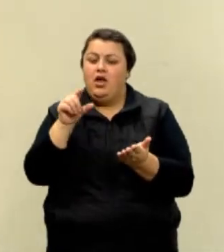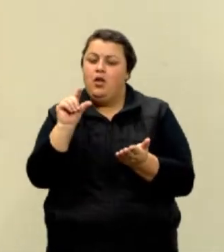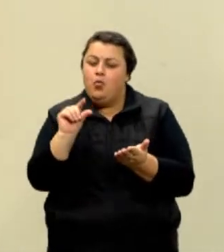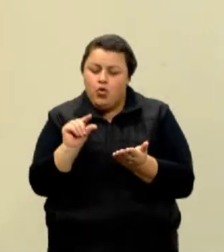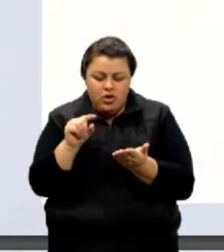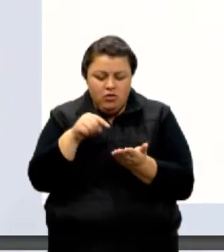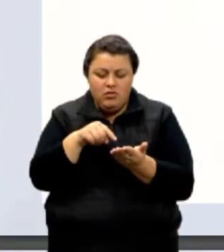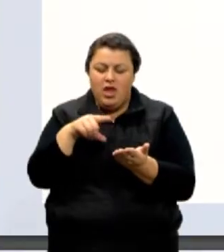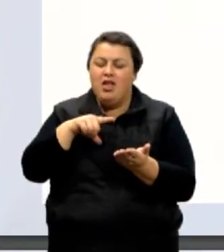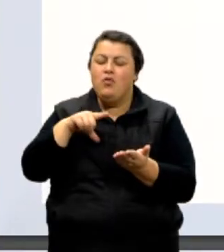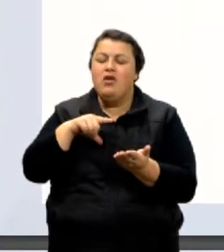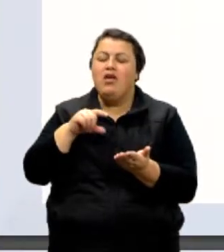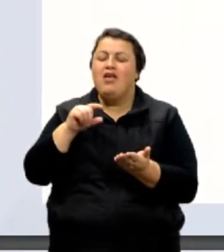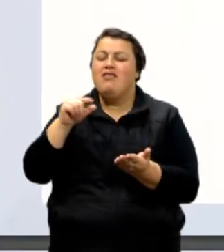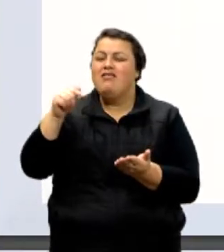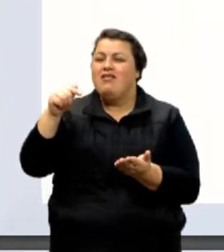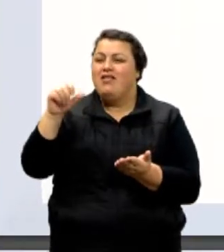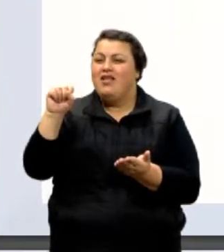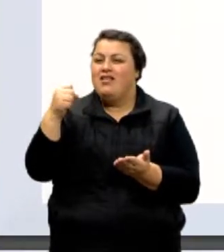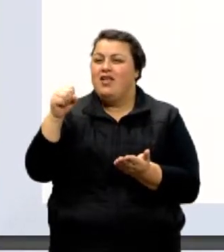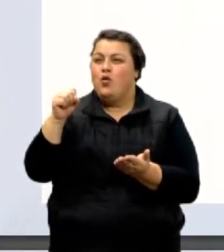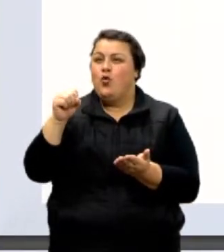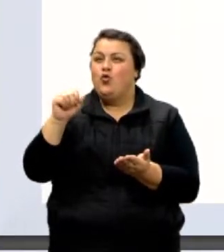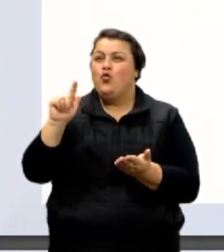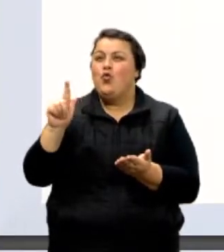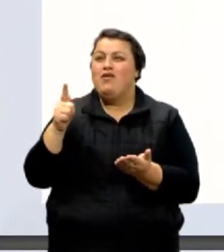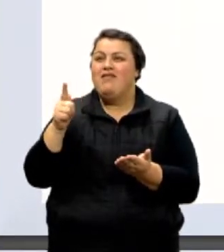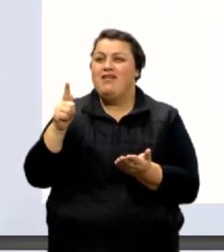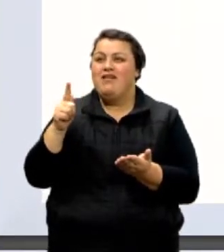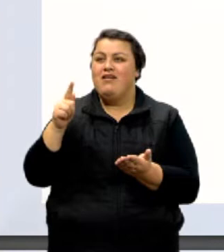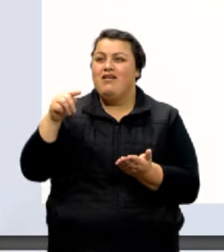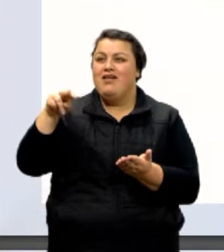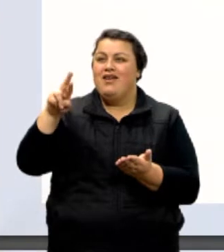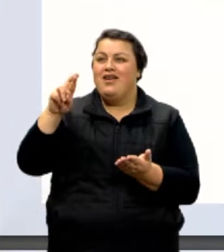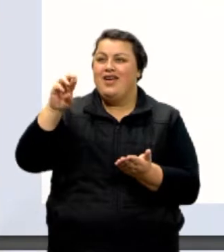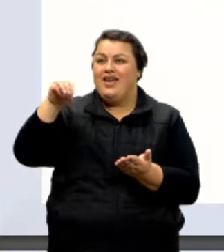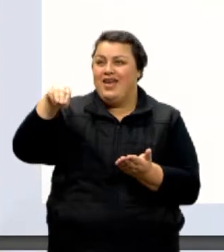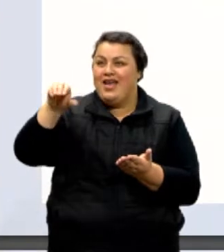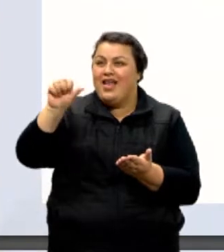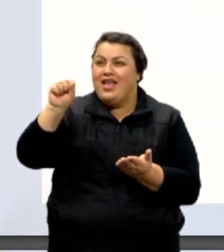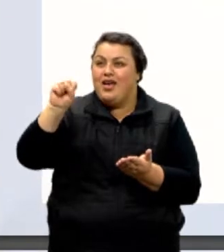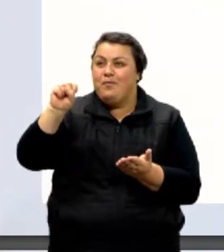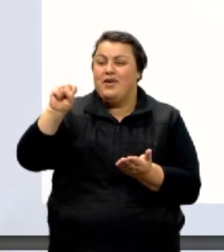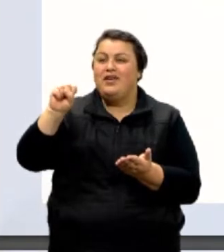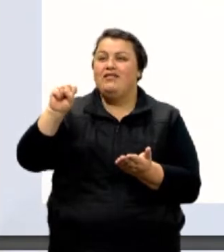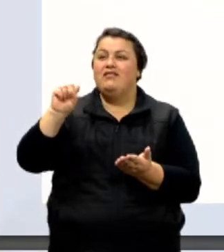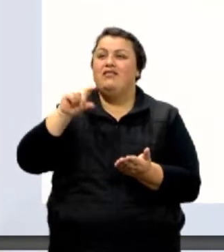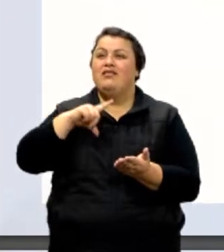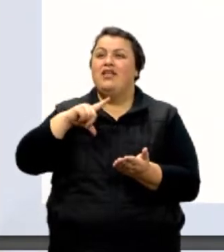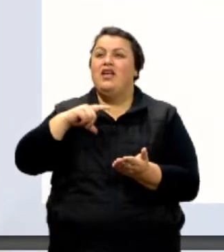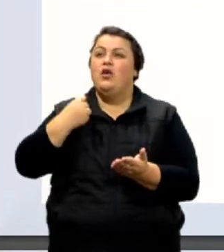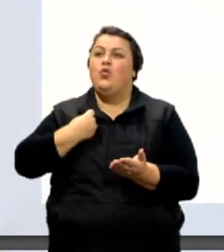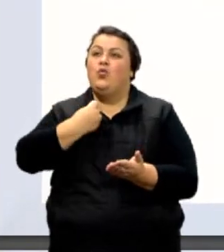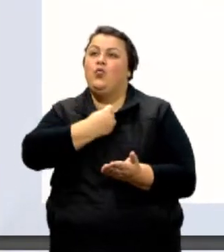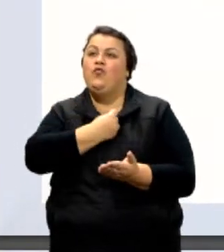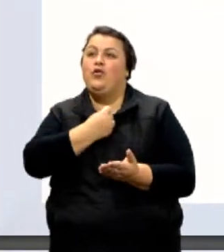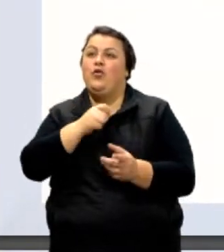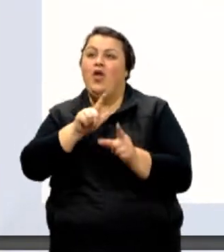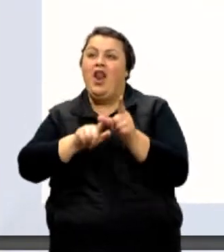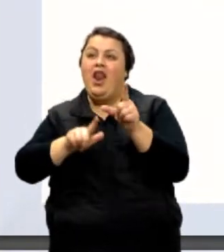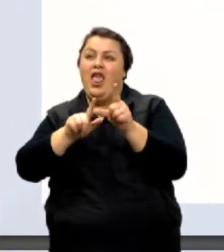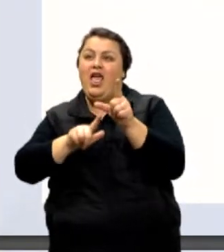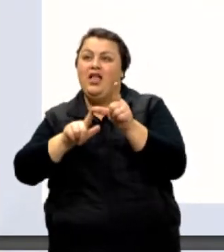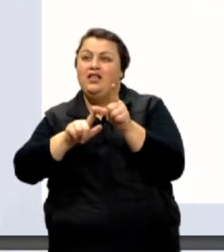78 gramas. A medida tem um valor numérico e tem uma letrinha do lado, que é a